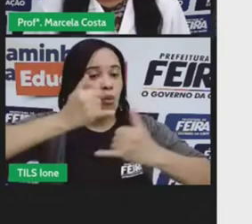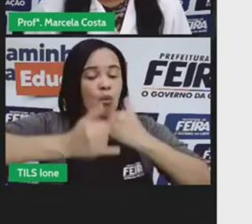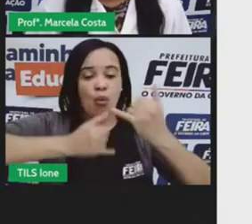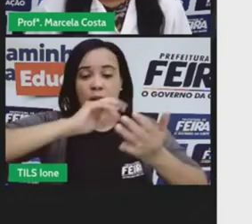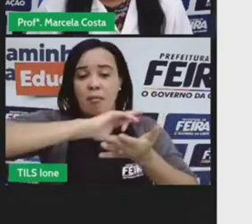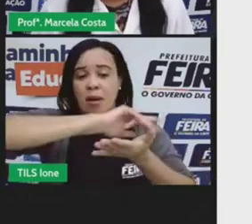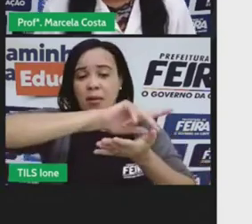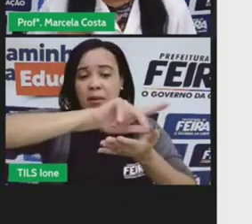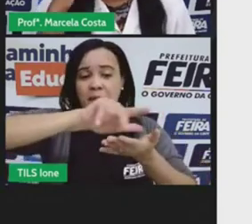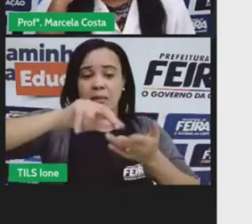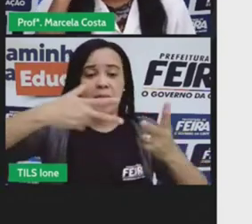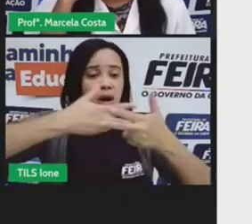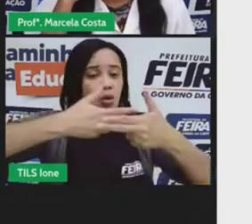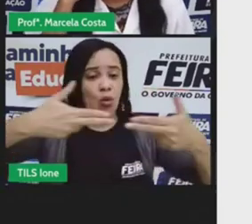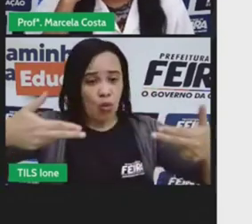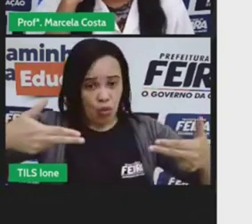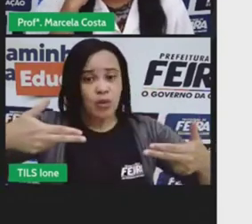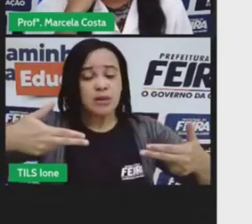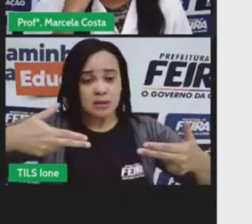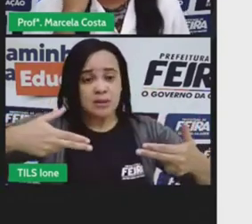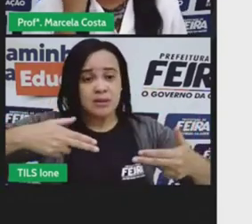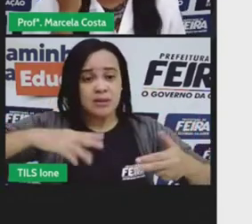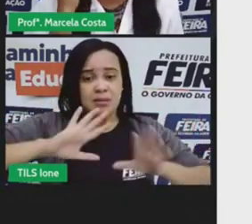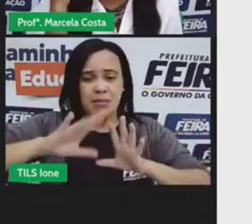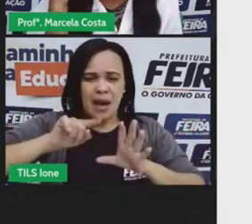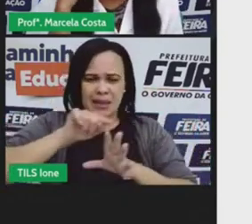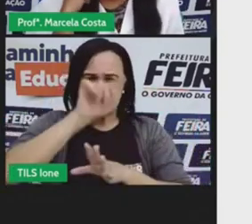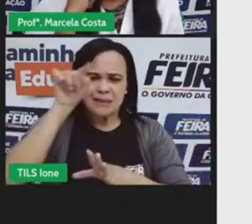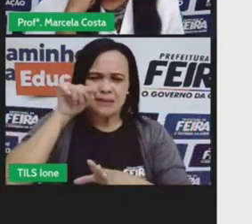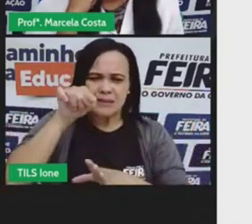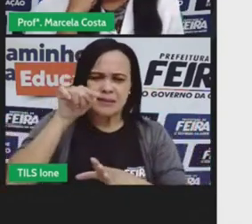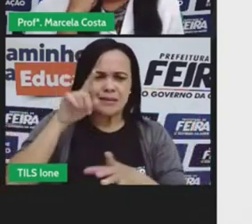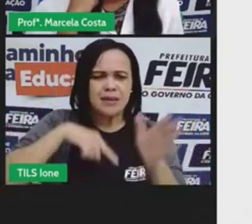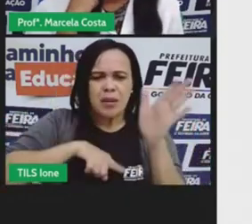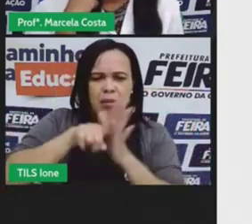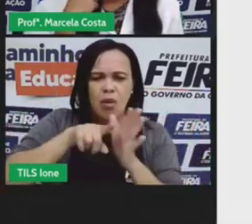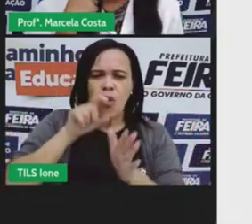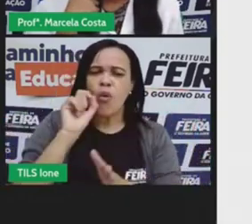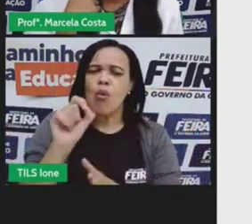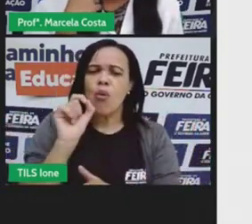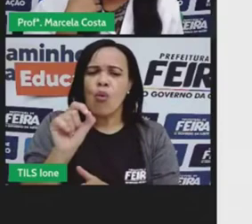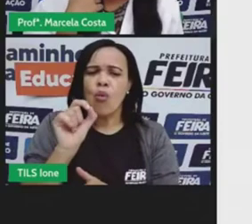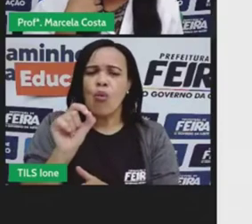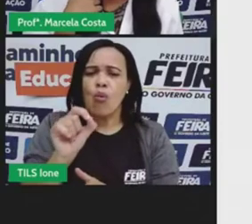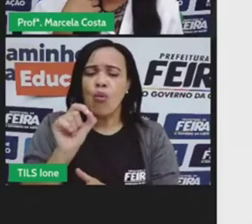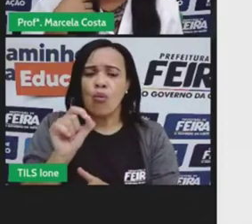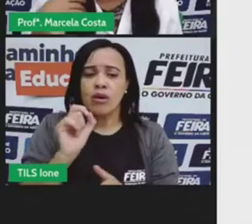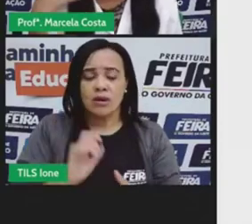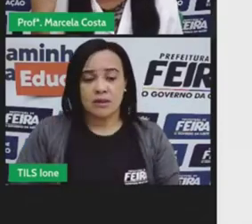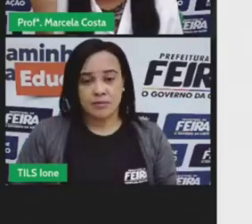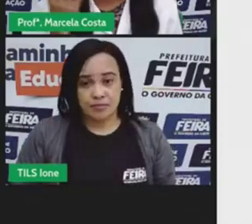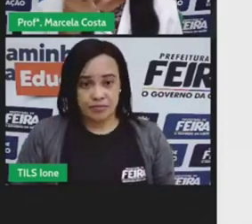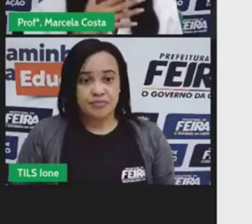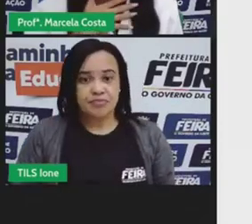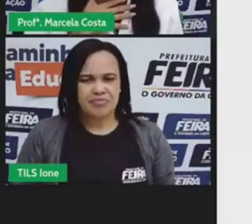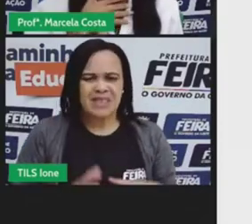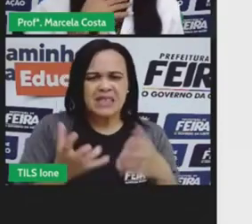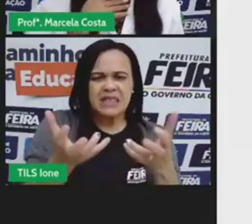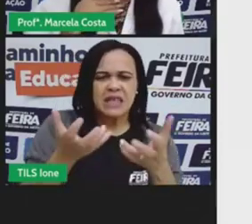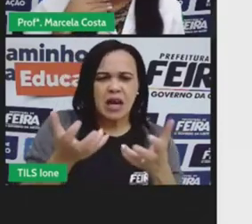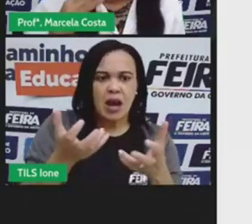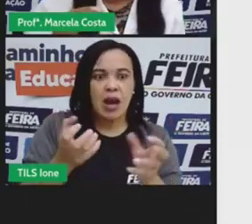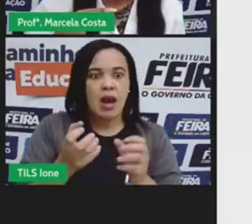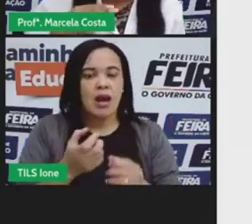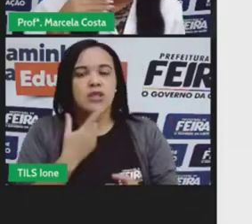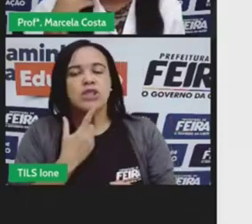vários brinquedos diferentes. Tem uma interrogação aí na cabeça dele, né? Ele deve estar se perguntando o que é que eu quero aqui,